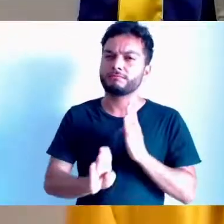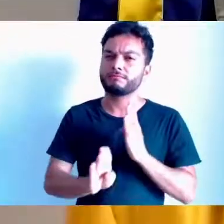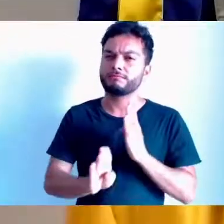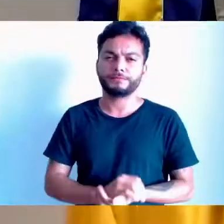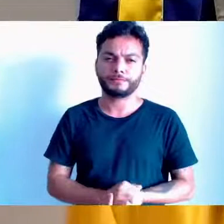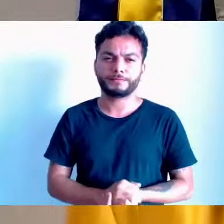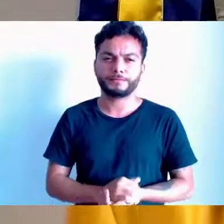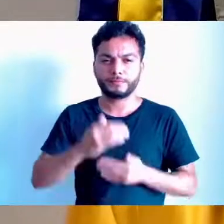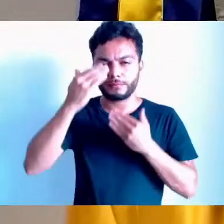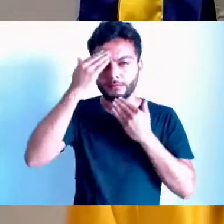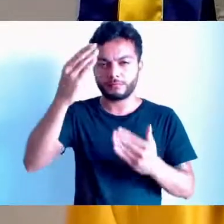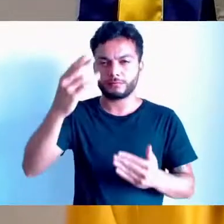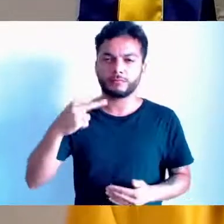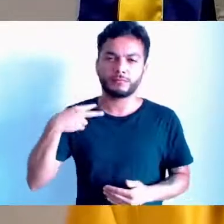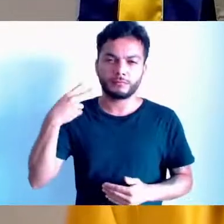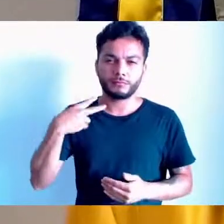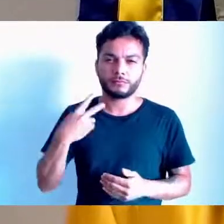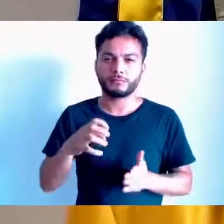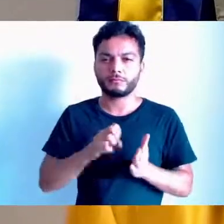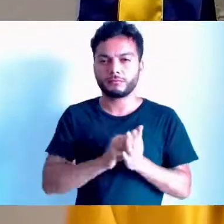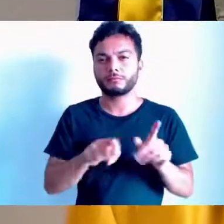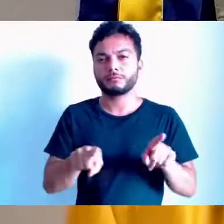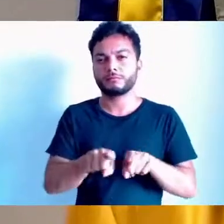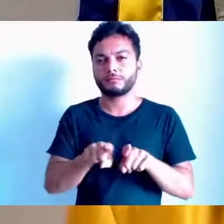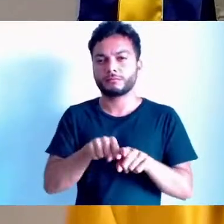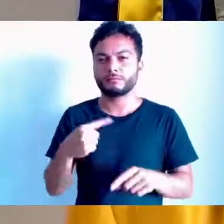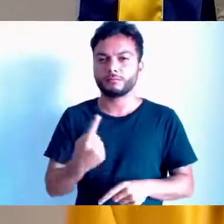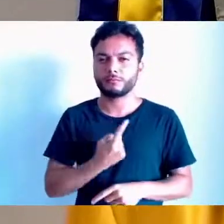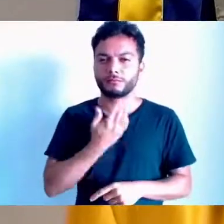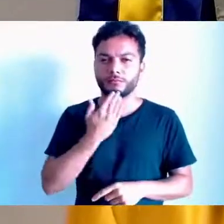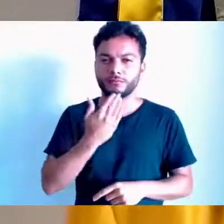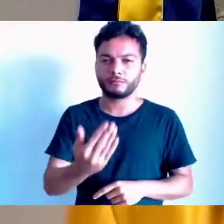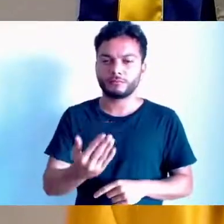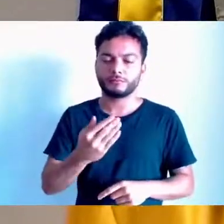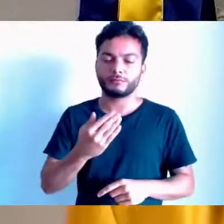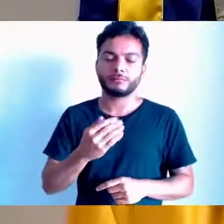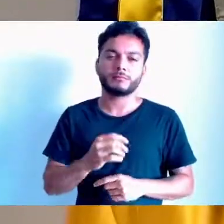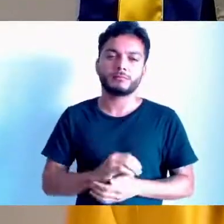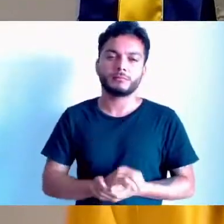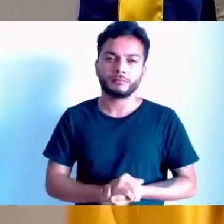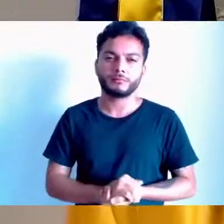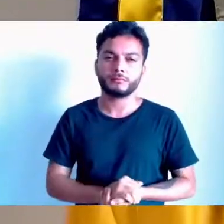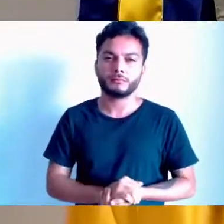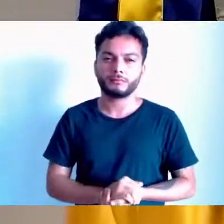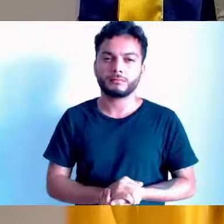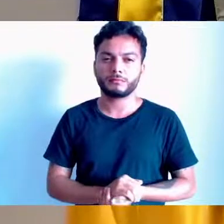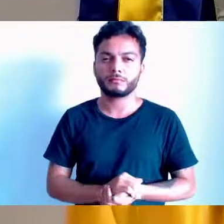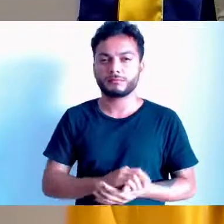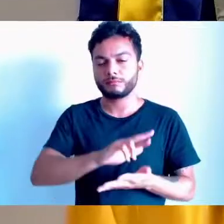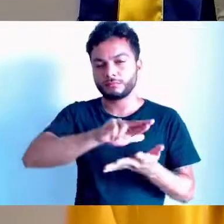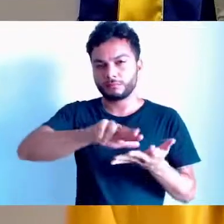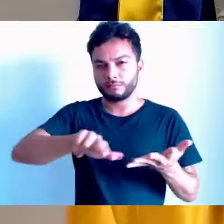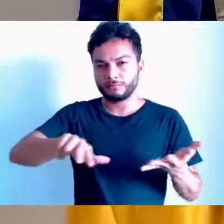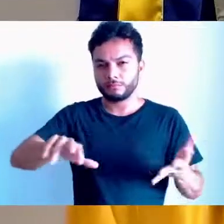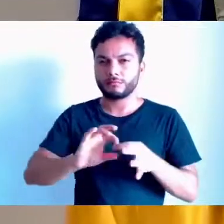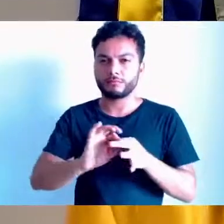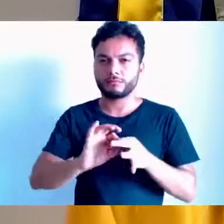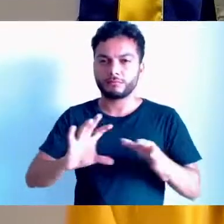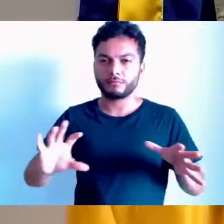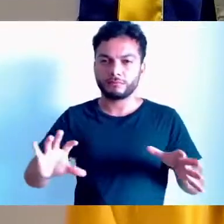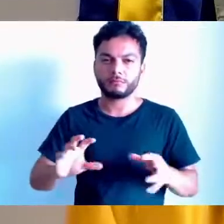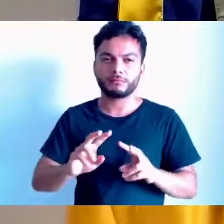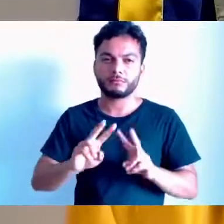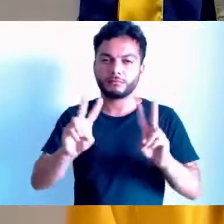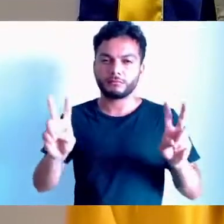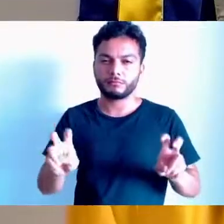Obrigada, vereador. Registrar também que a gente pediu, através de requerimento, que vai ser discutido, várias deliberações com relação a todas